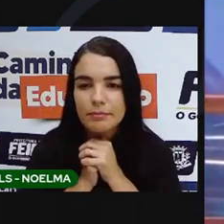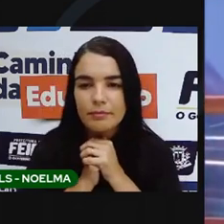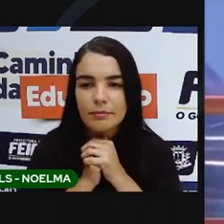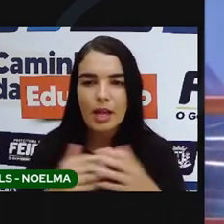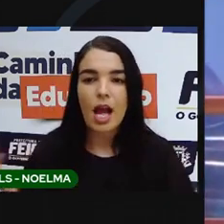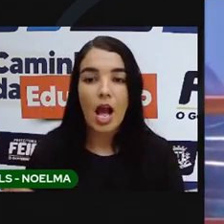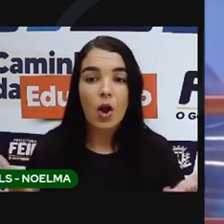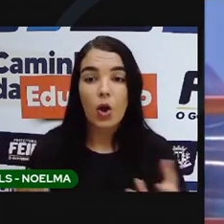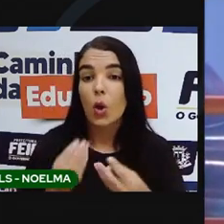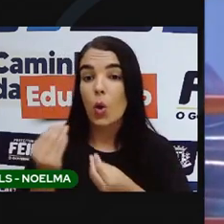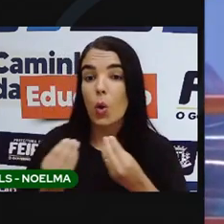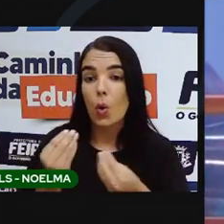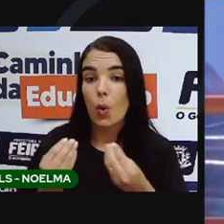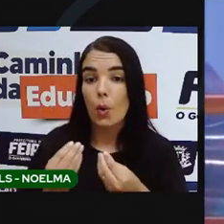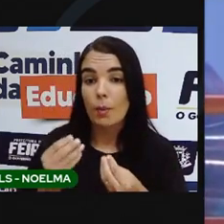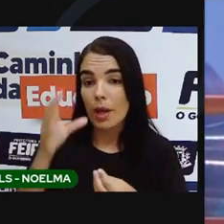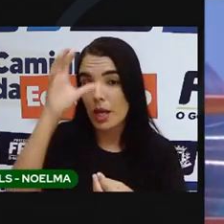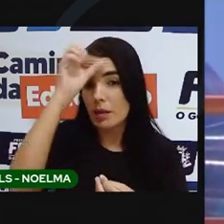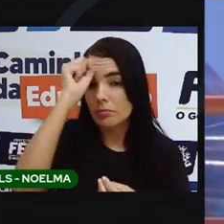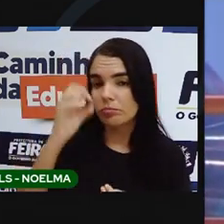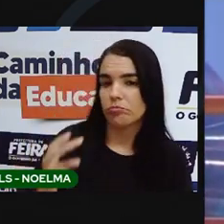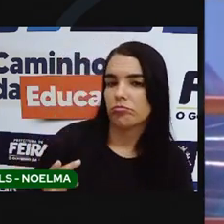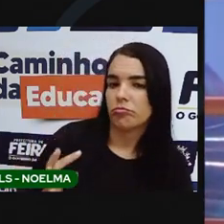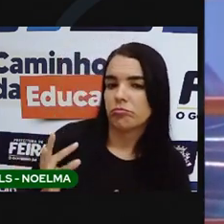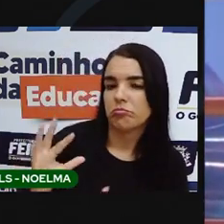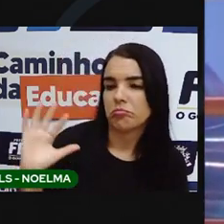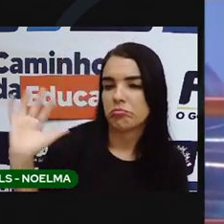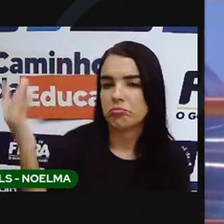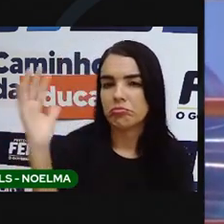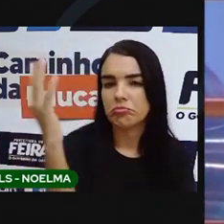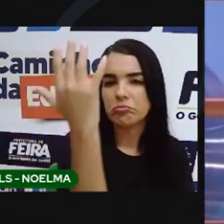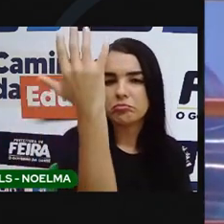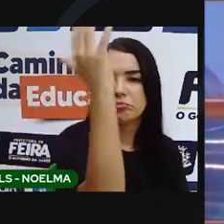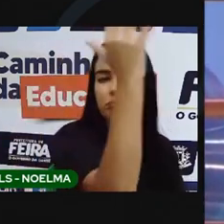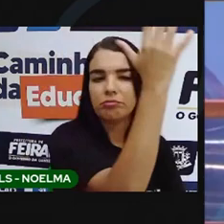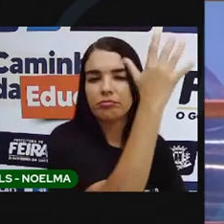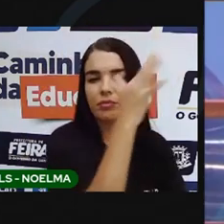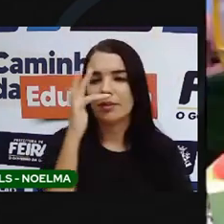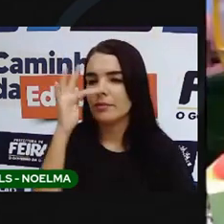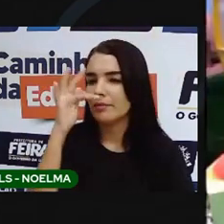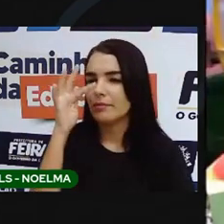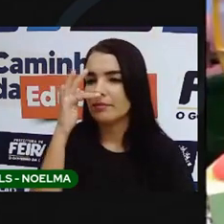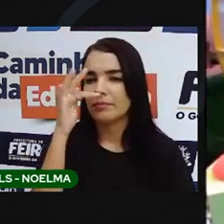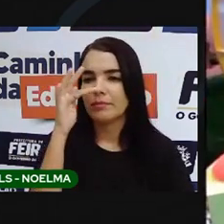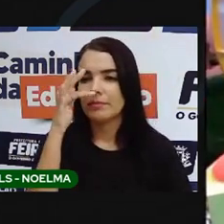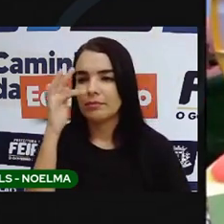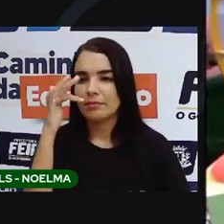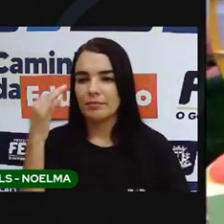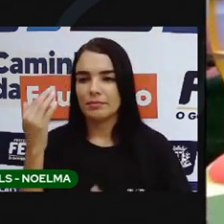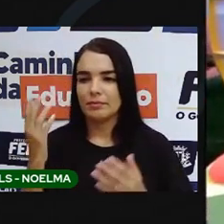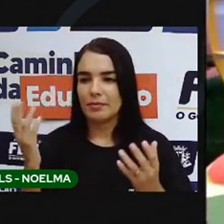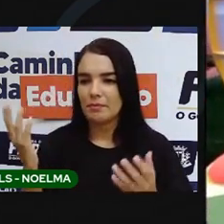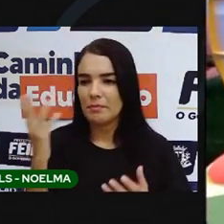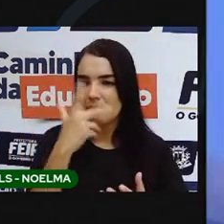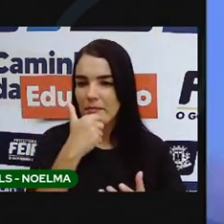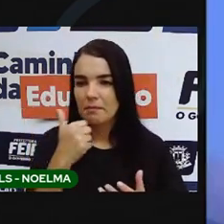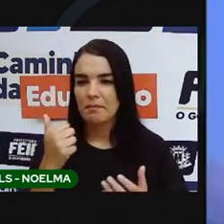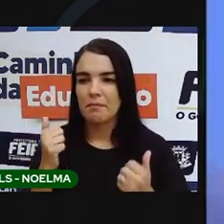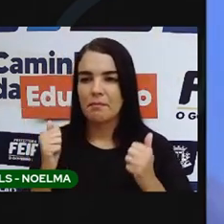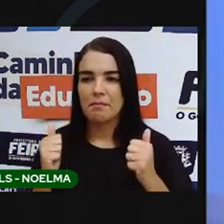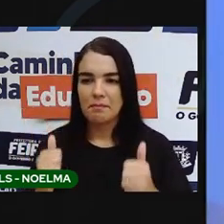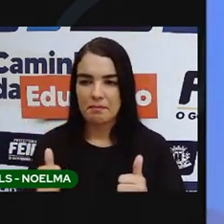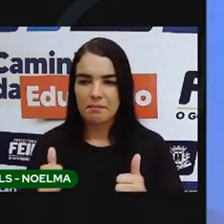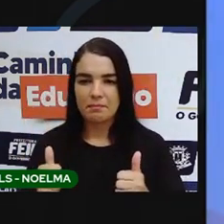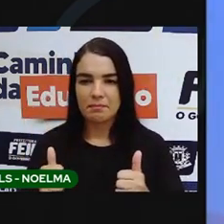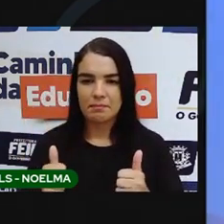como que não devia ser a natureza. Intacta e fenomenal. Oi, uau! Vocês estão vendo o álbum